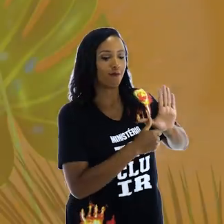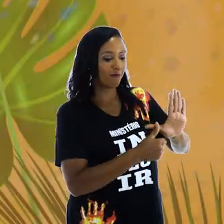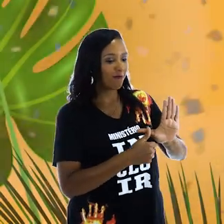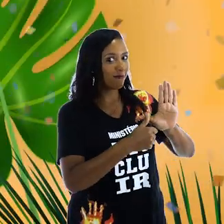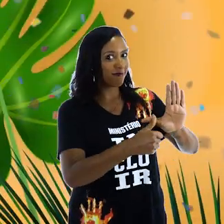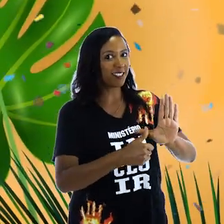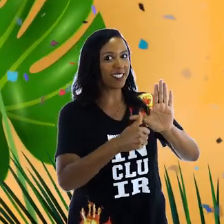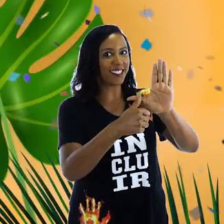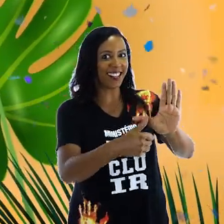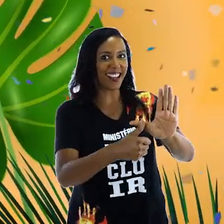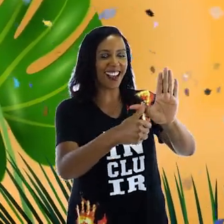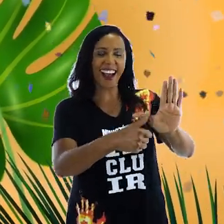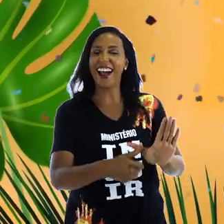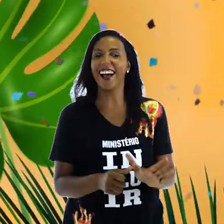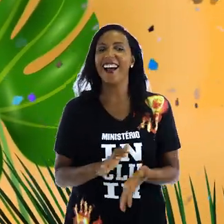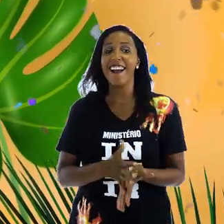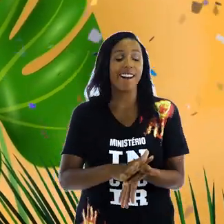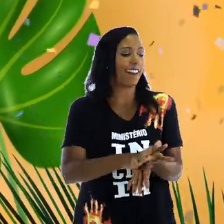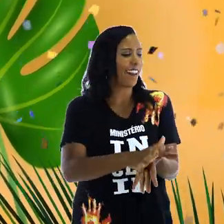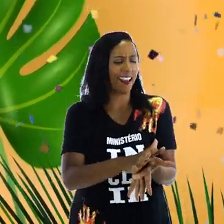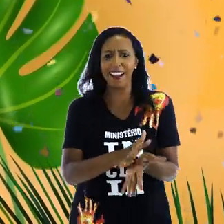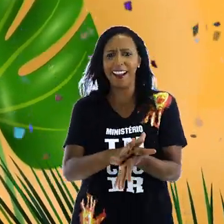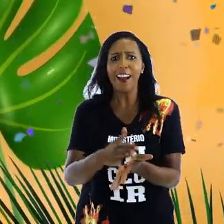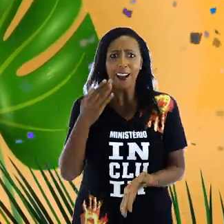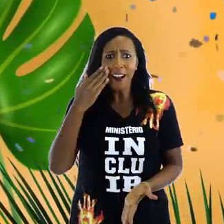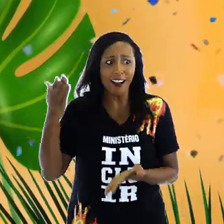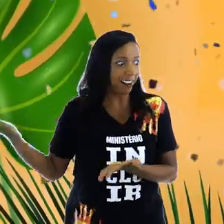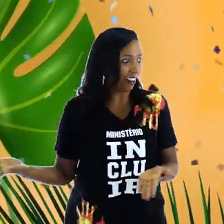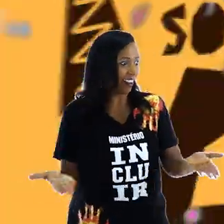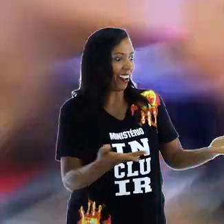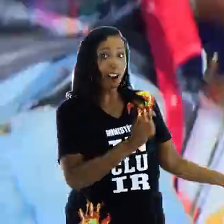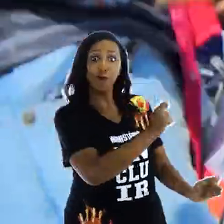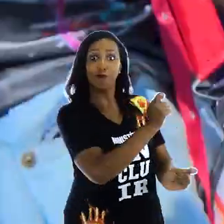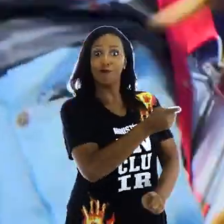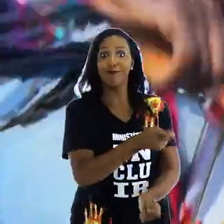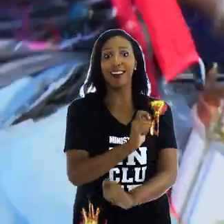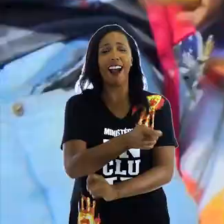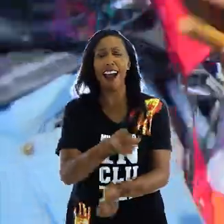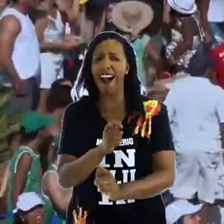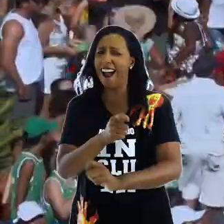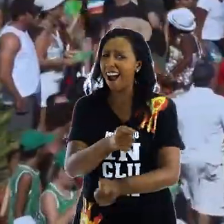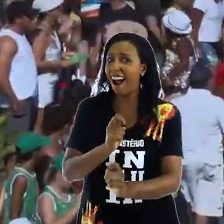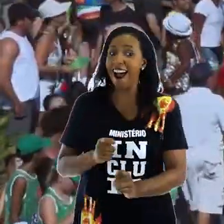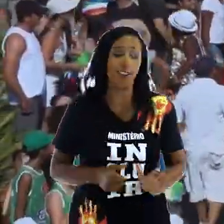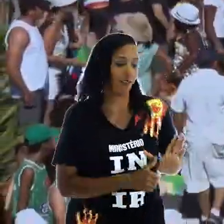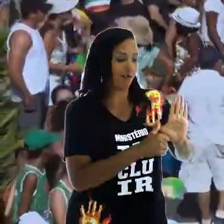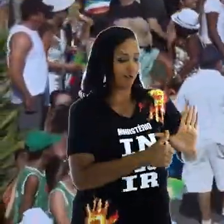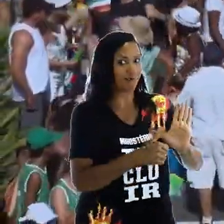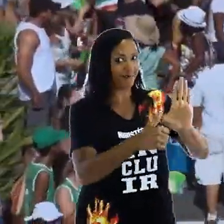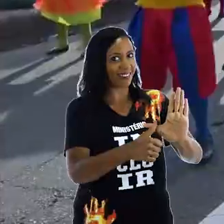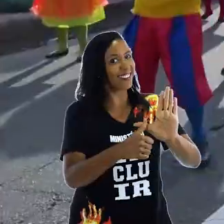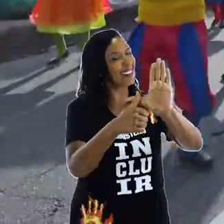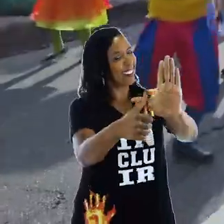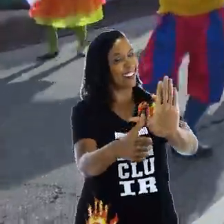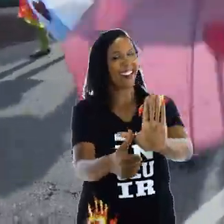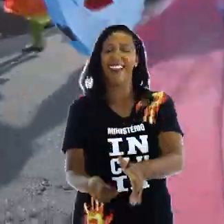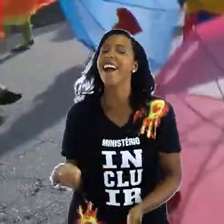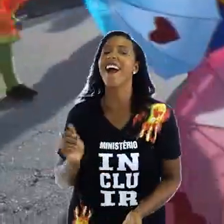Igreja Batista Atitude Dá um show, bateria! Vem Atitude!